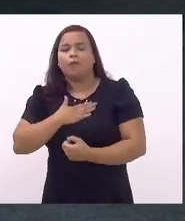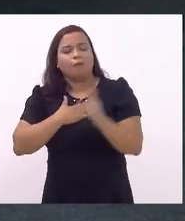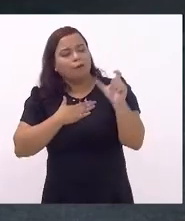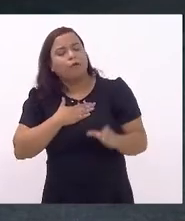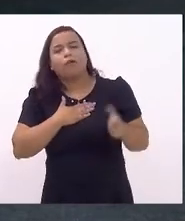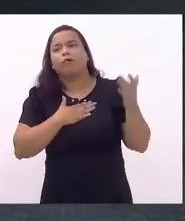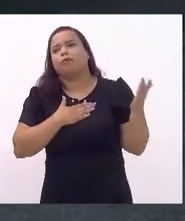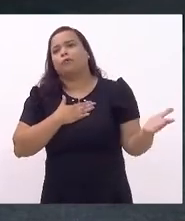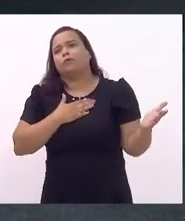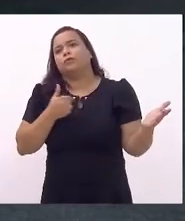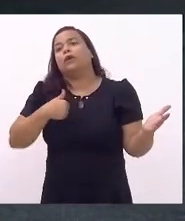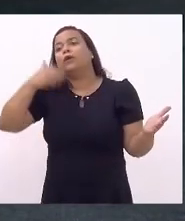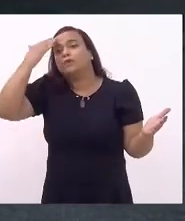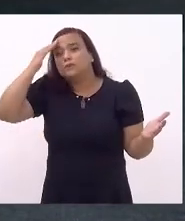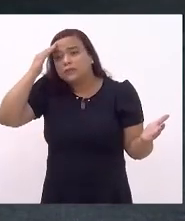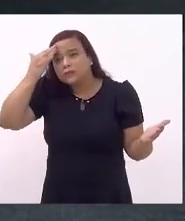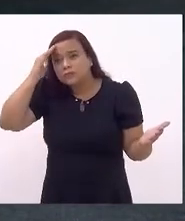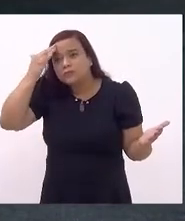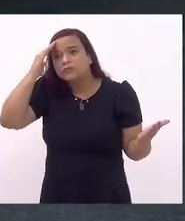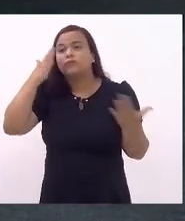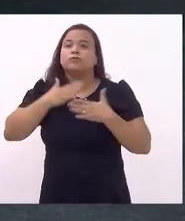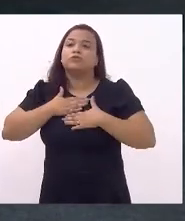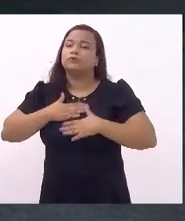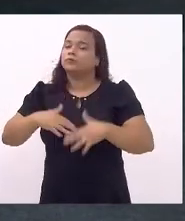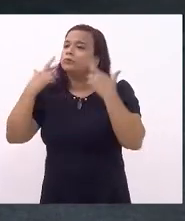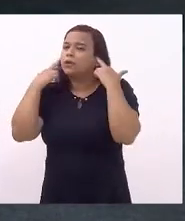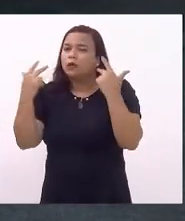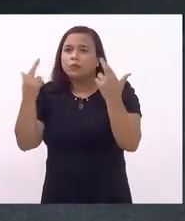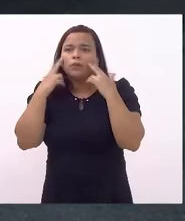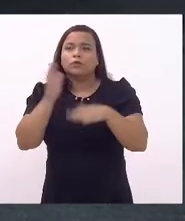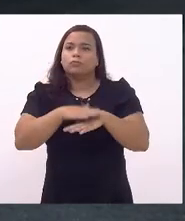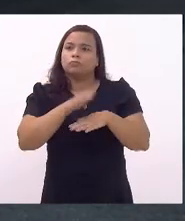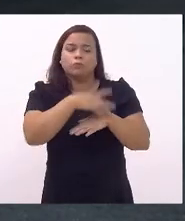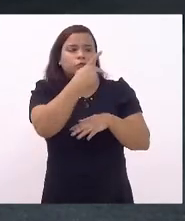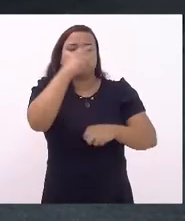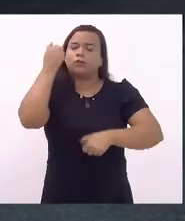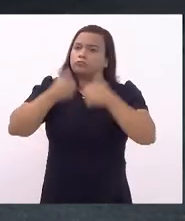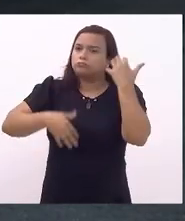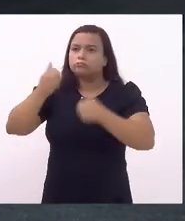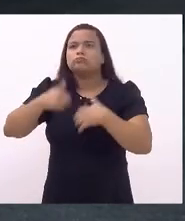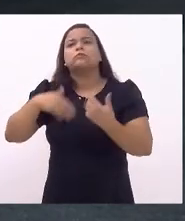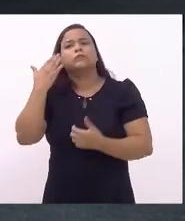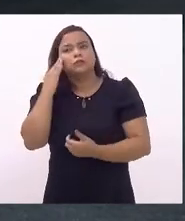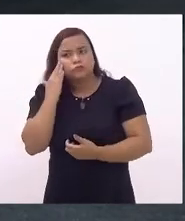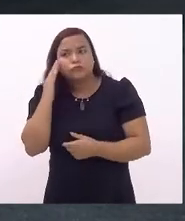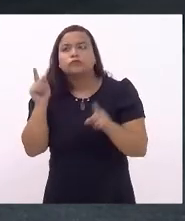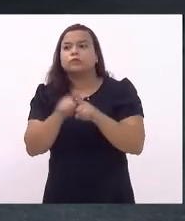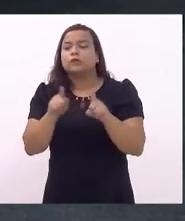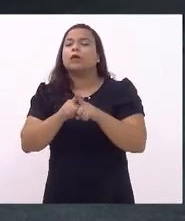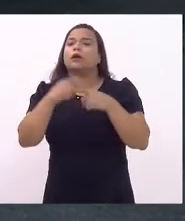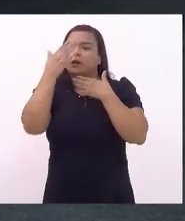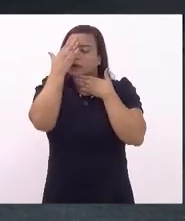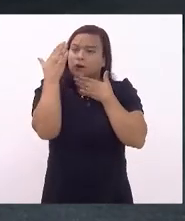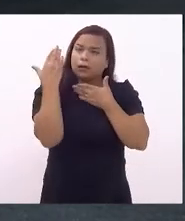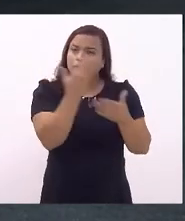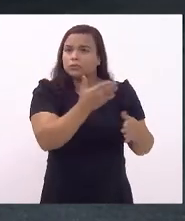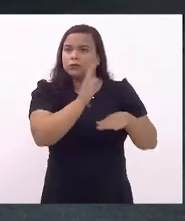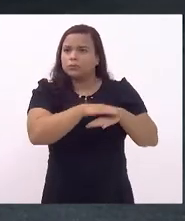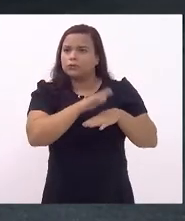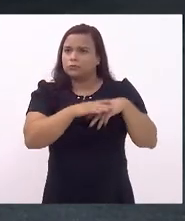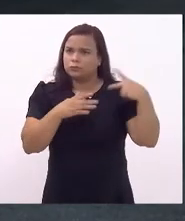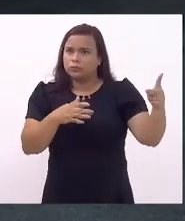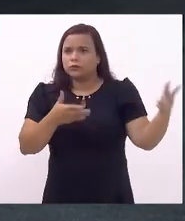e entendi com muita tranquilidade a manifestação dele e agradeço por ele ter